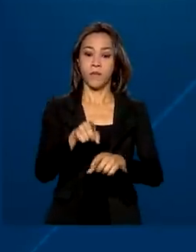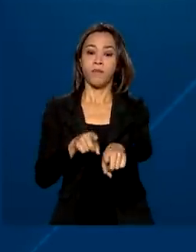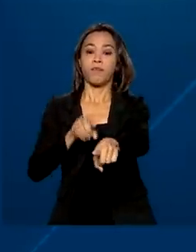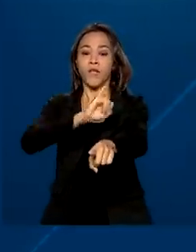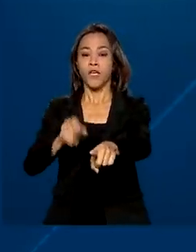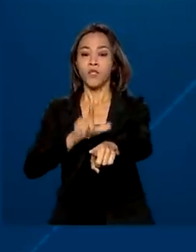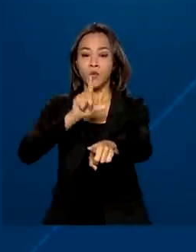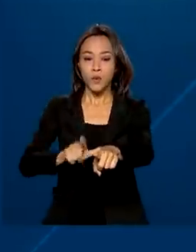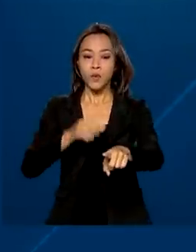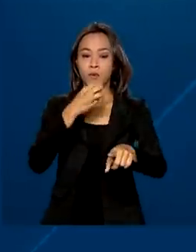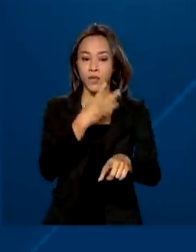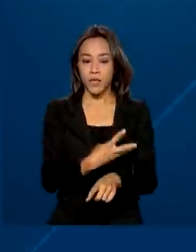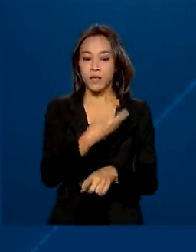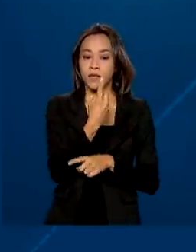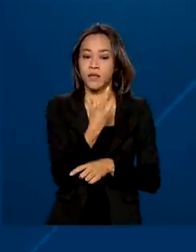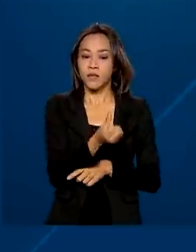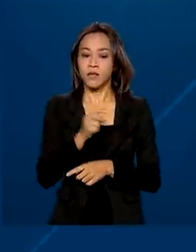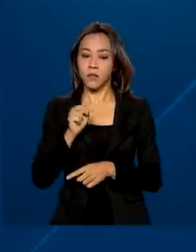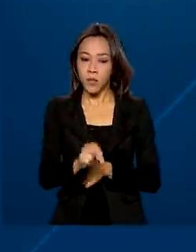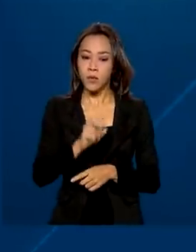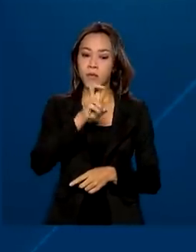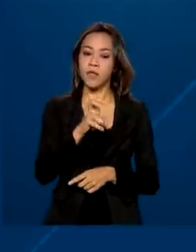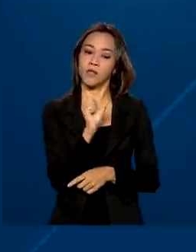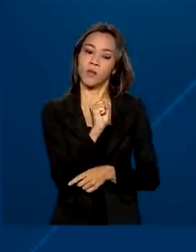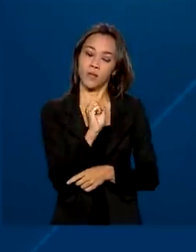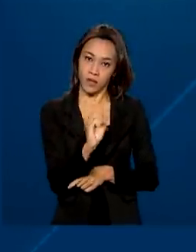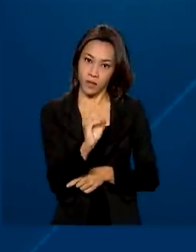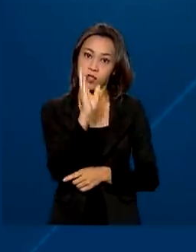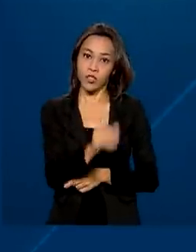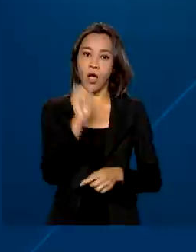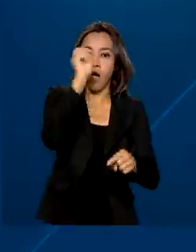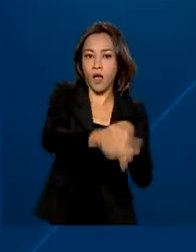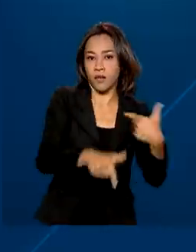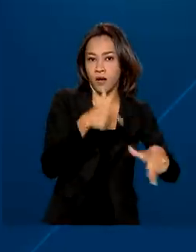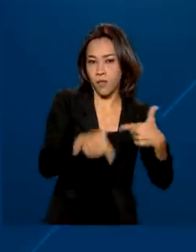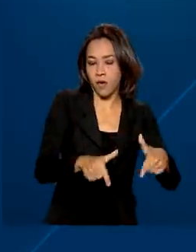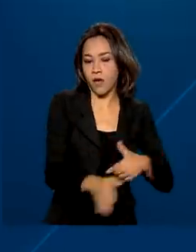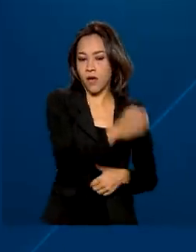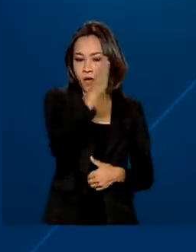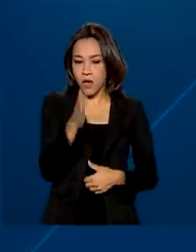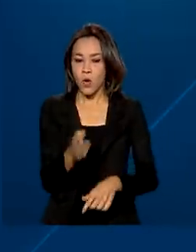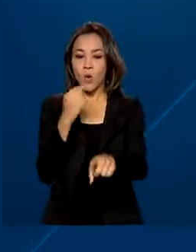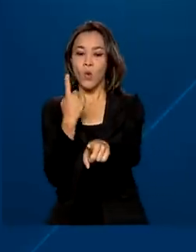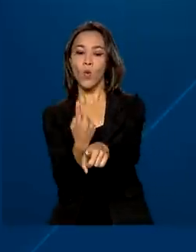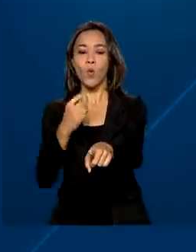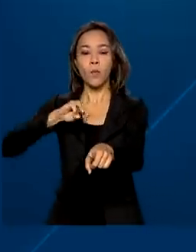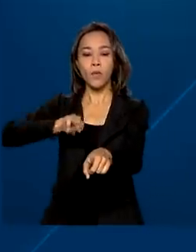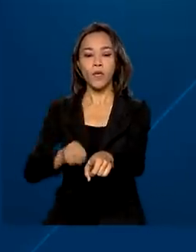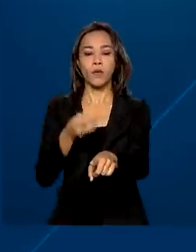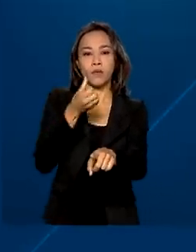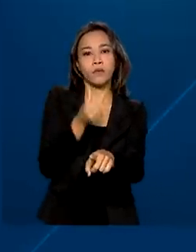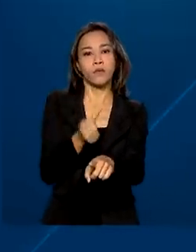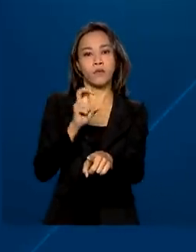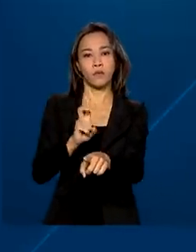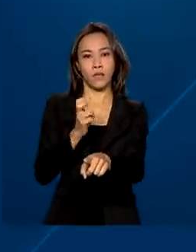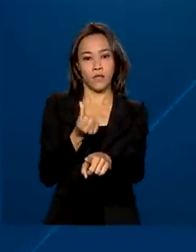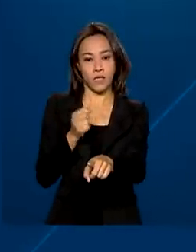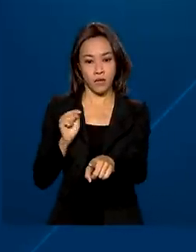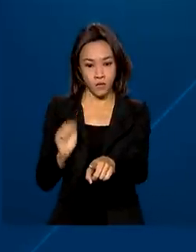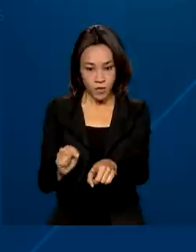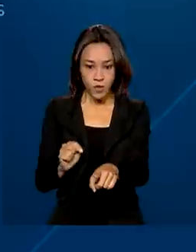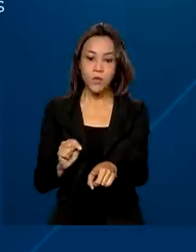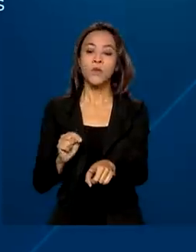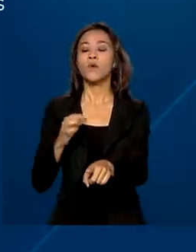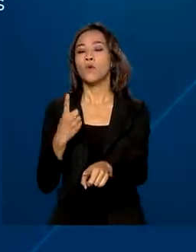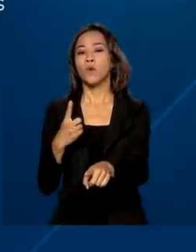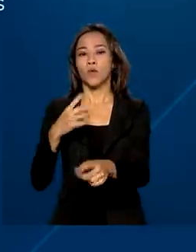580 novos postos de trabalho formal, resultado de 1 milhão 650 mil admissões